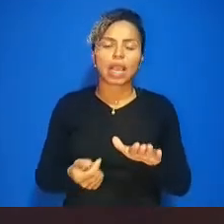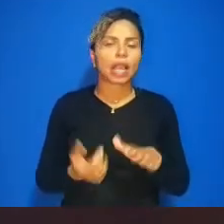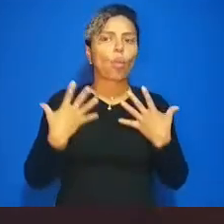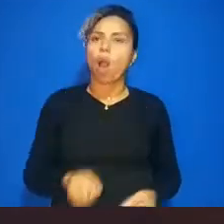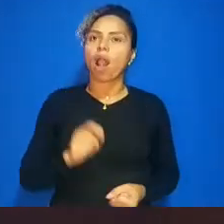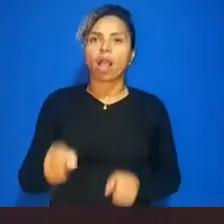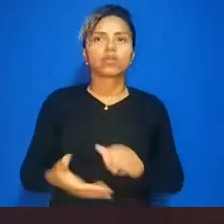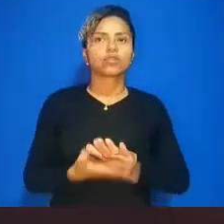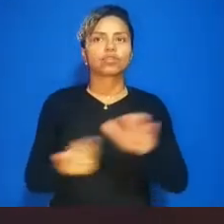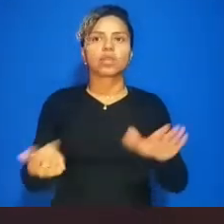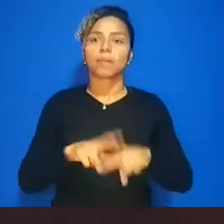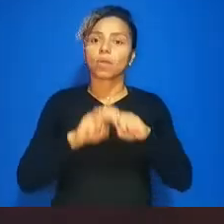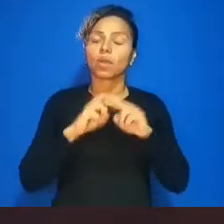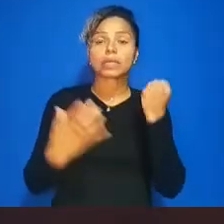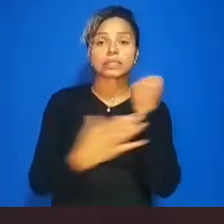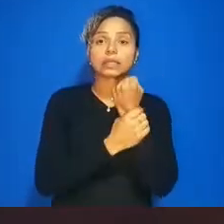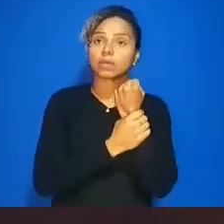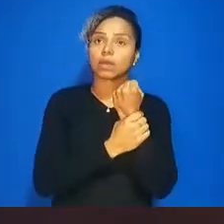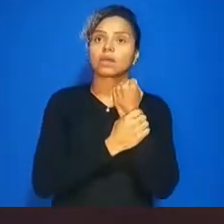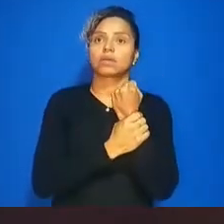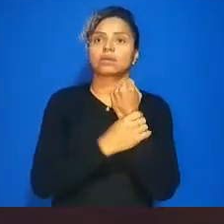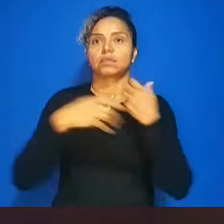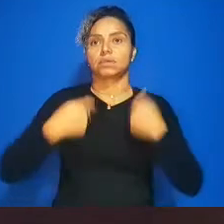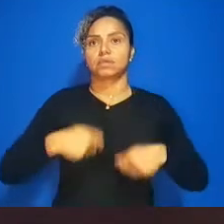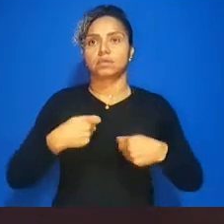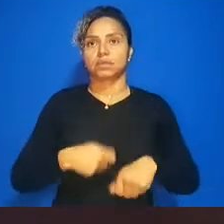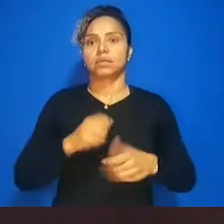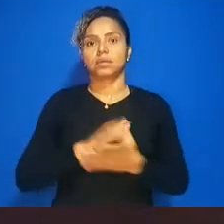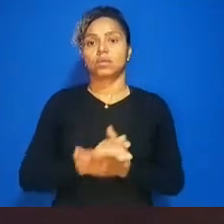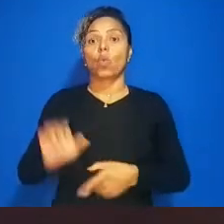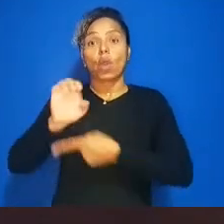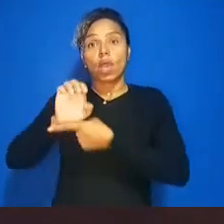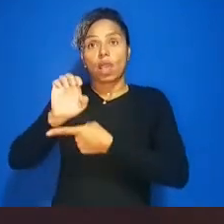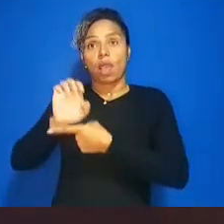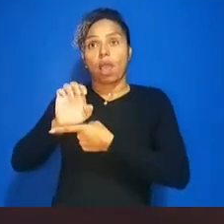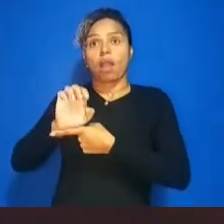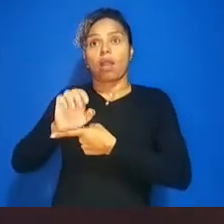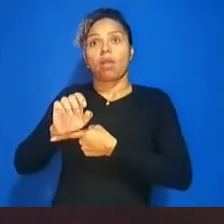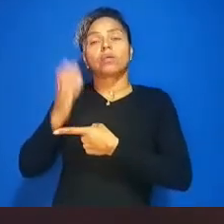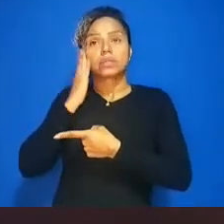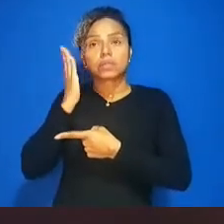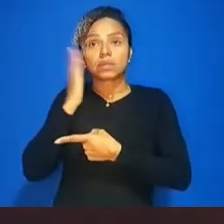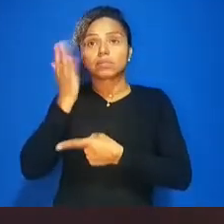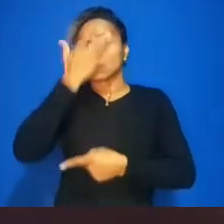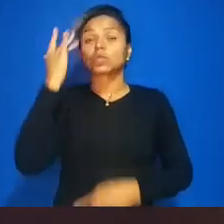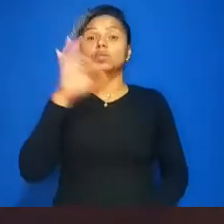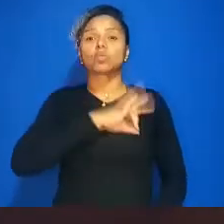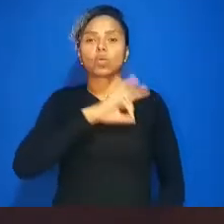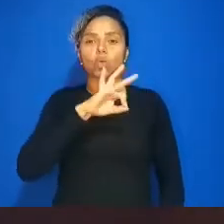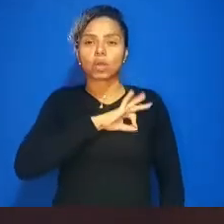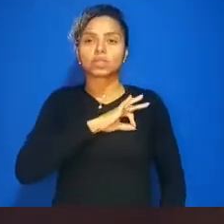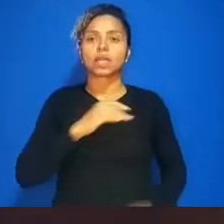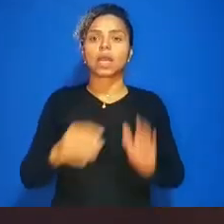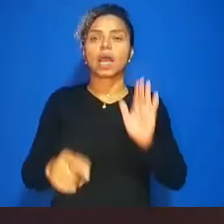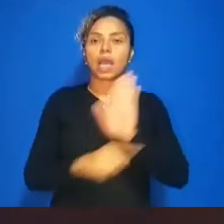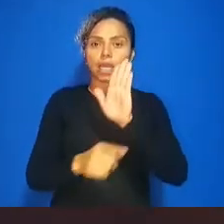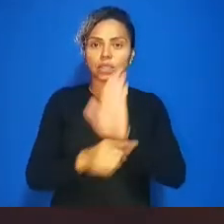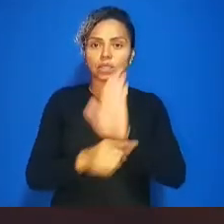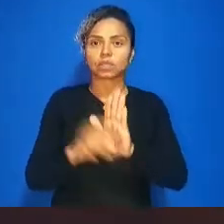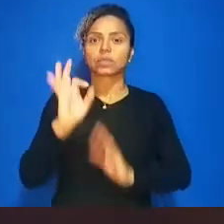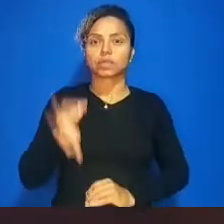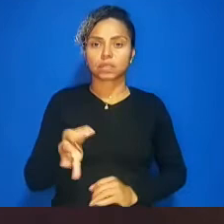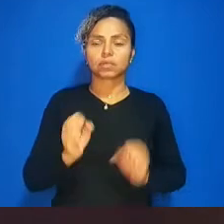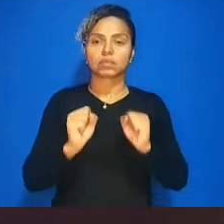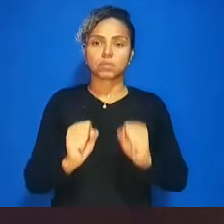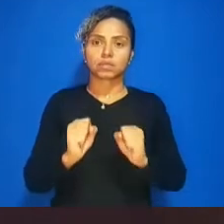querei contrário os policiais fazem o que podem dentro da sua possibilidade porque deveriam